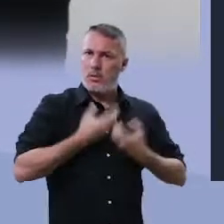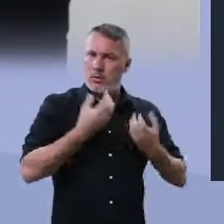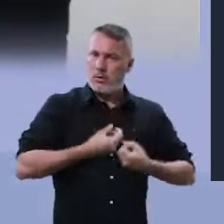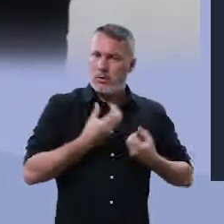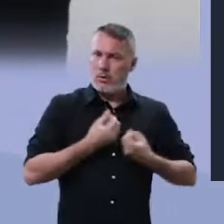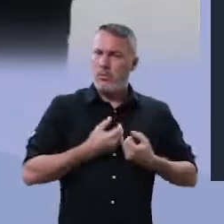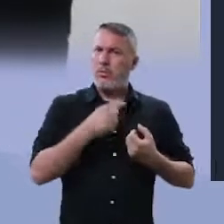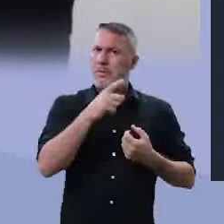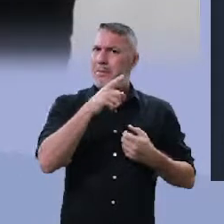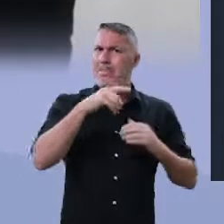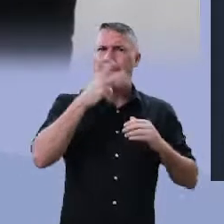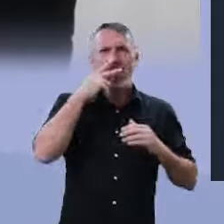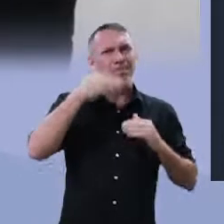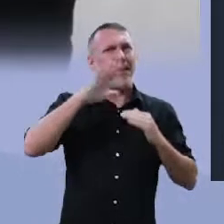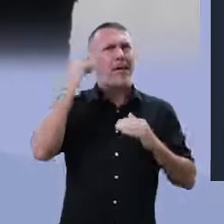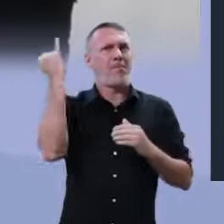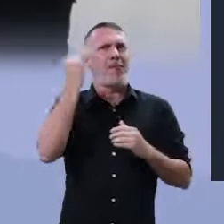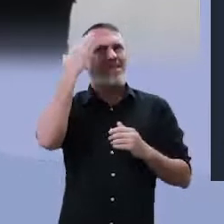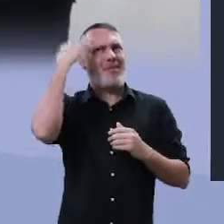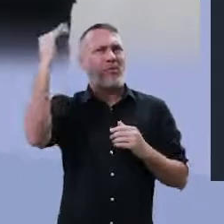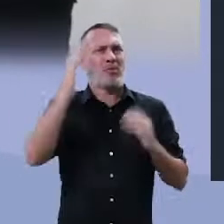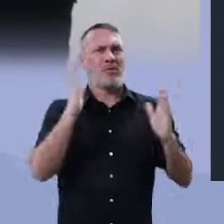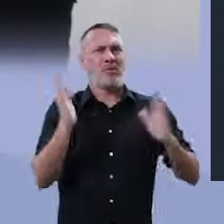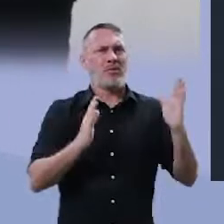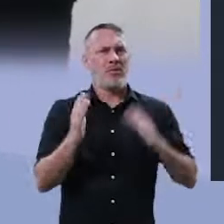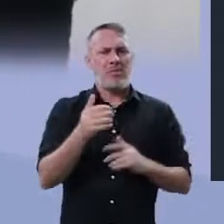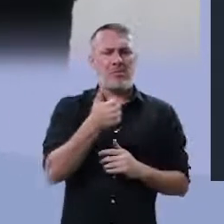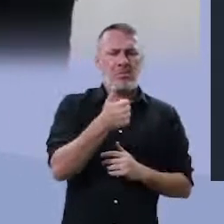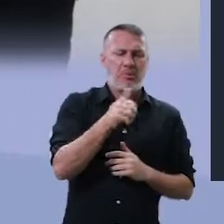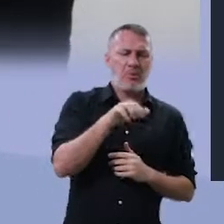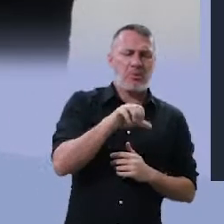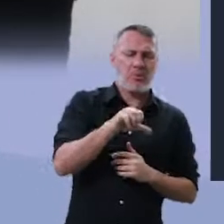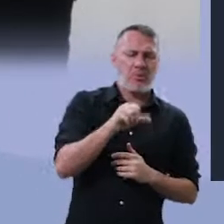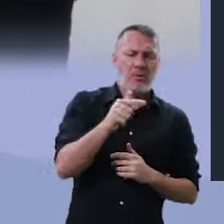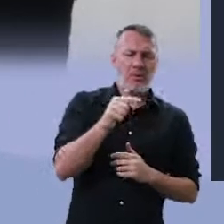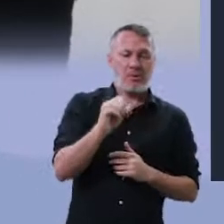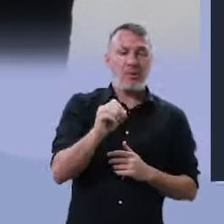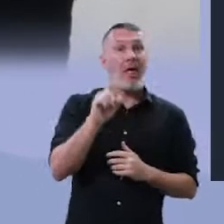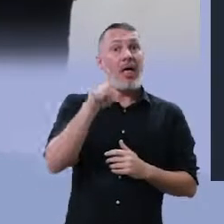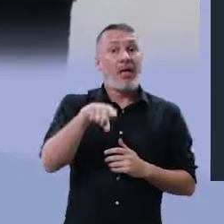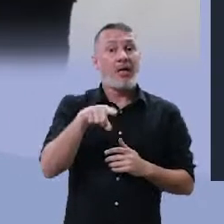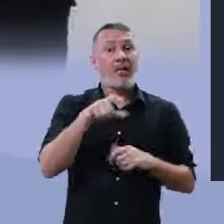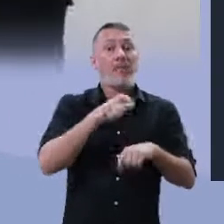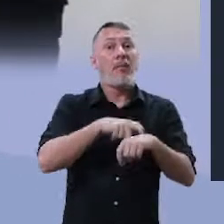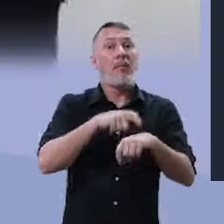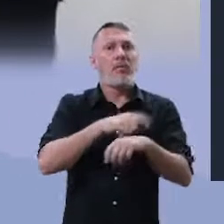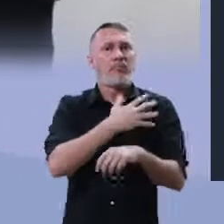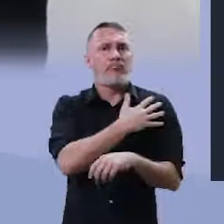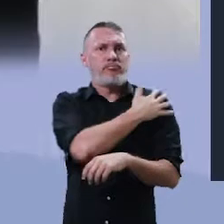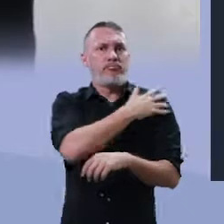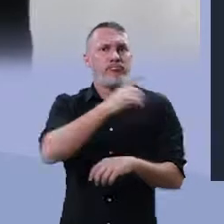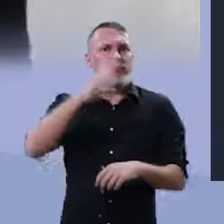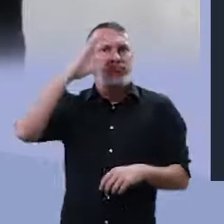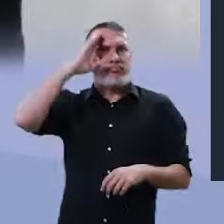essa coesia que foi uma de suas mais importantes canções da década de 1970, período da